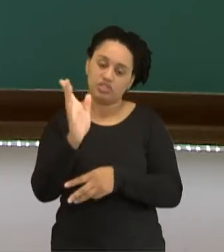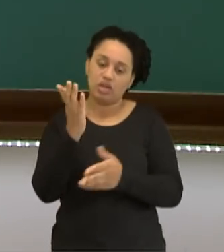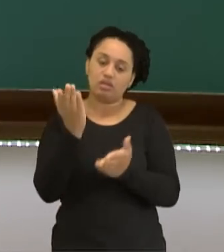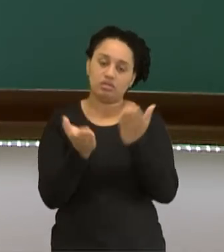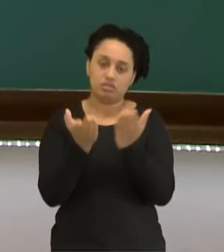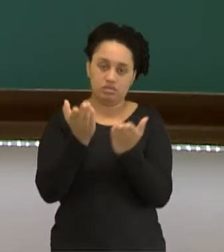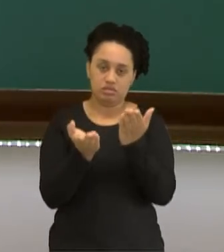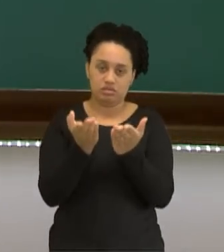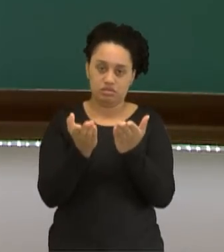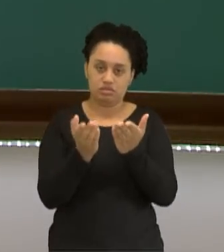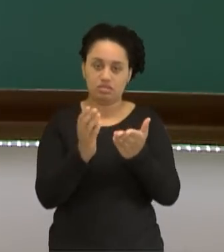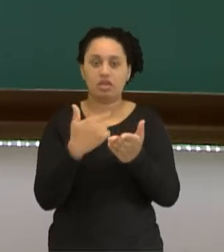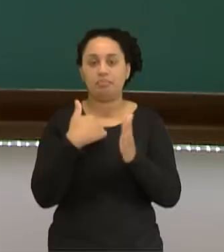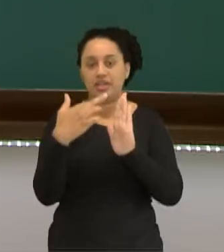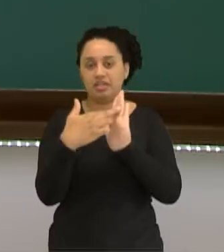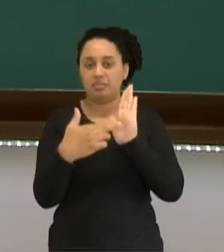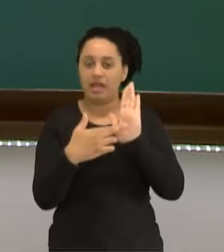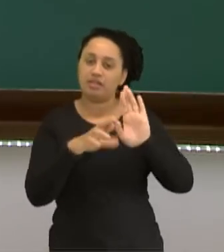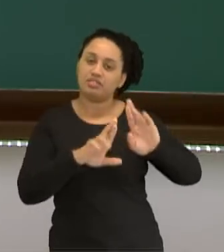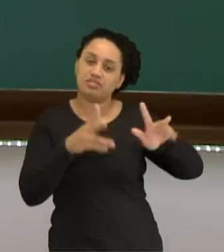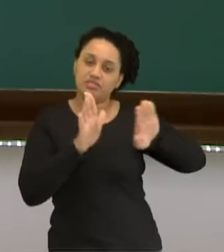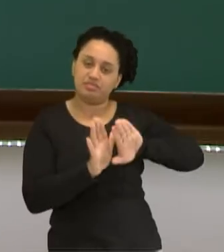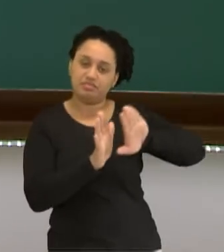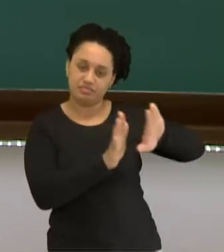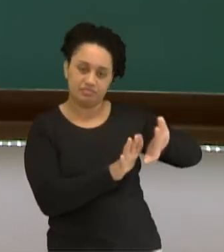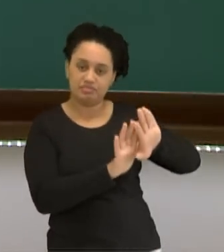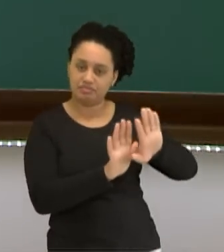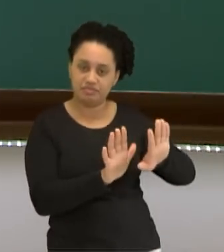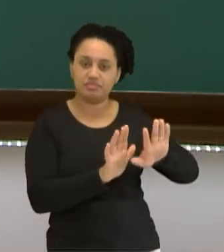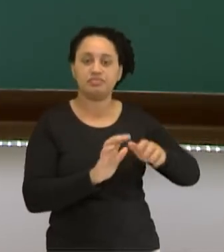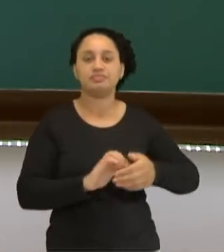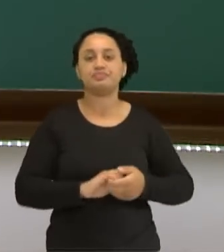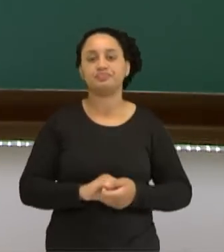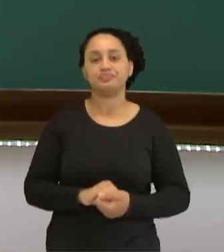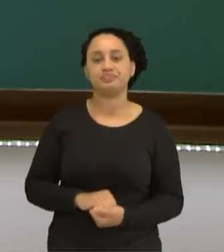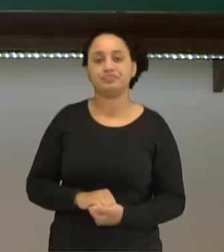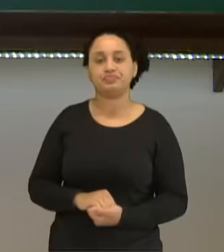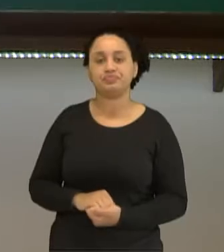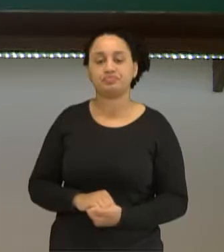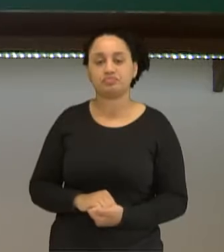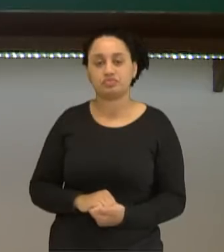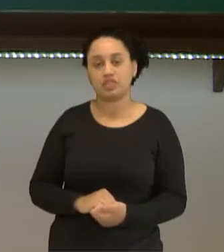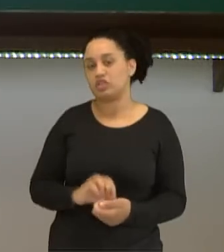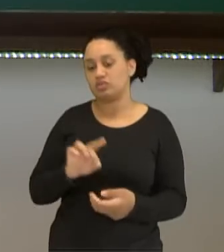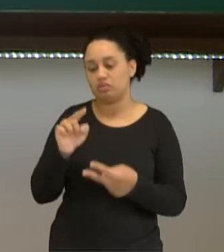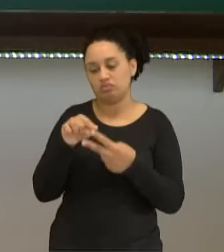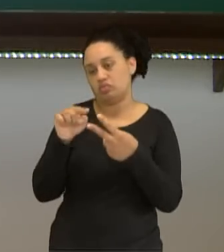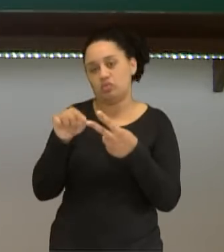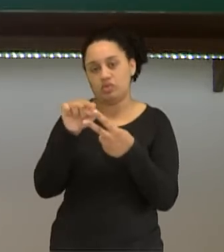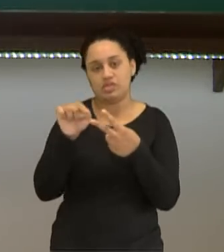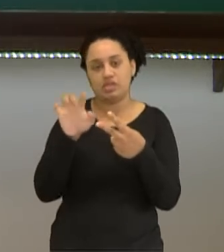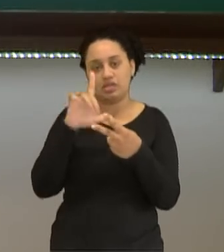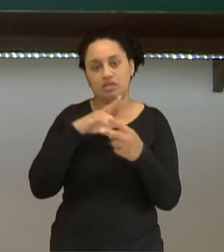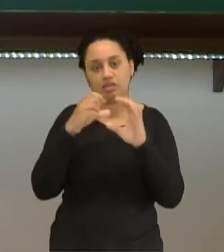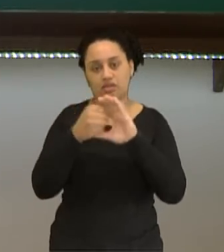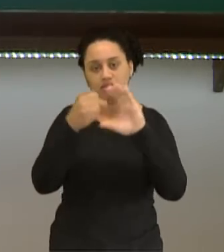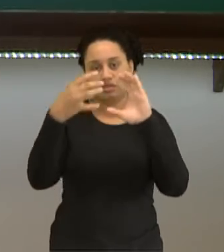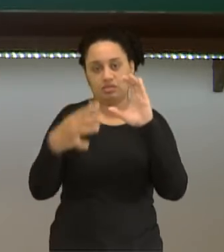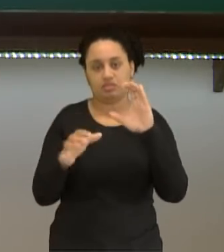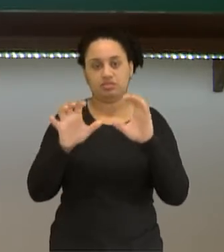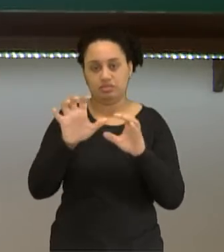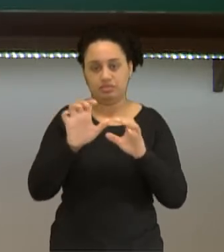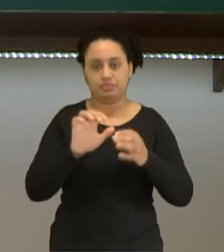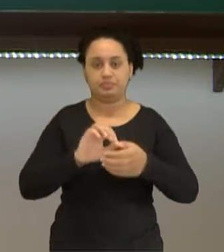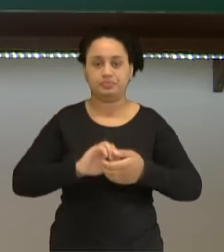estáveis. É o caso do hélio, que tem dois elétrons só. E é o caso do hidrogênio, que tem um. E quando ele ganha mais um, ele também é